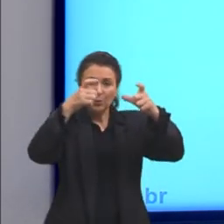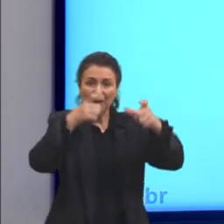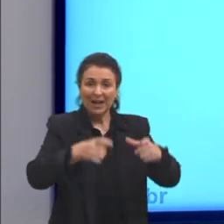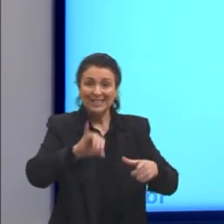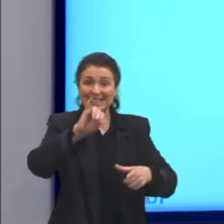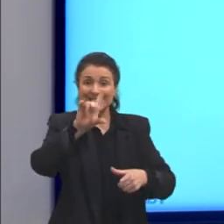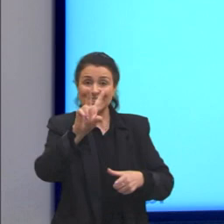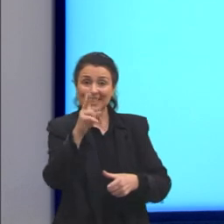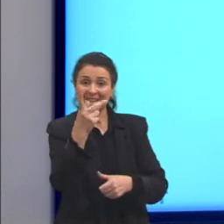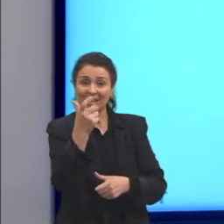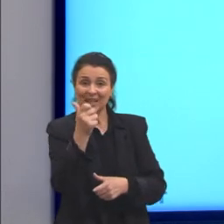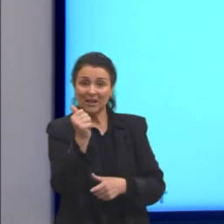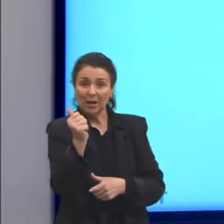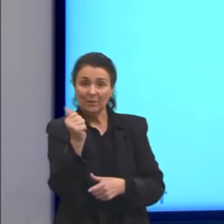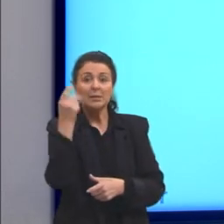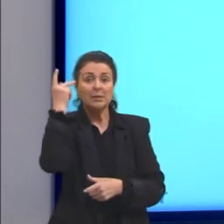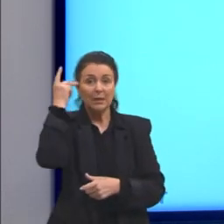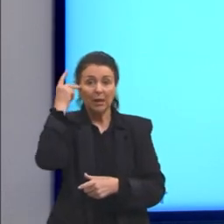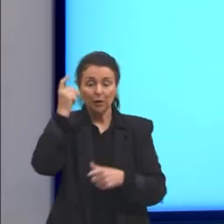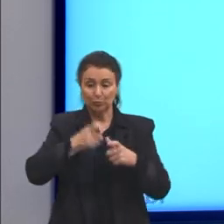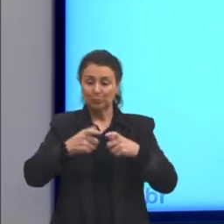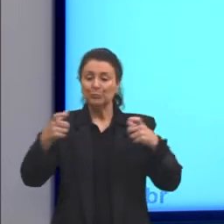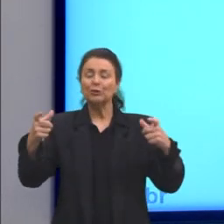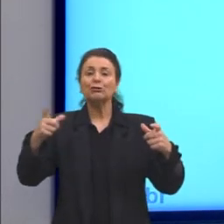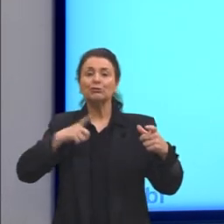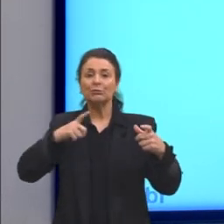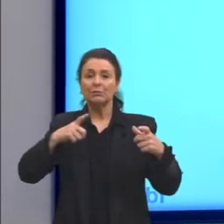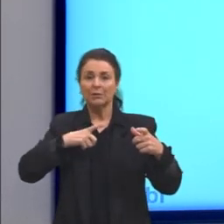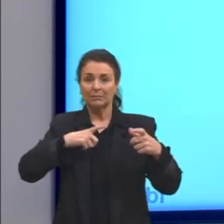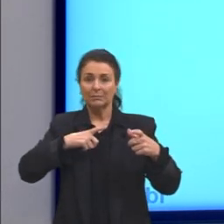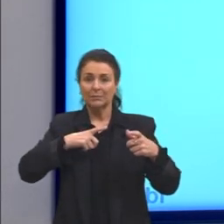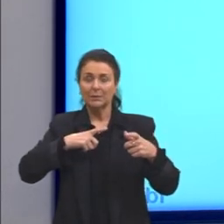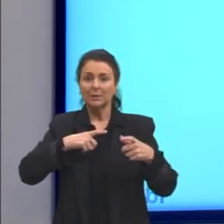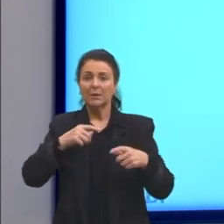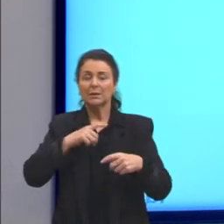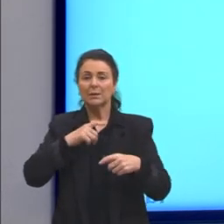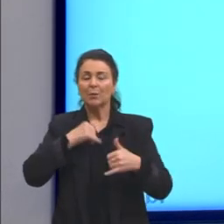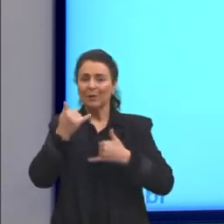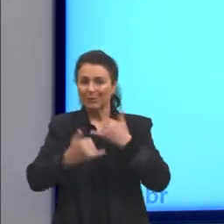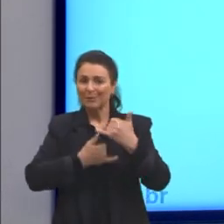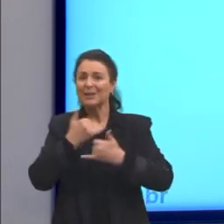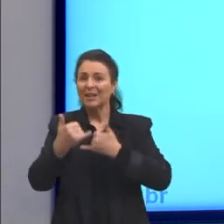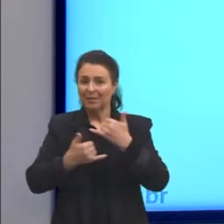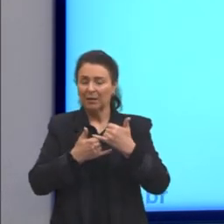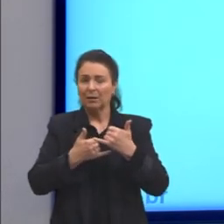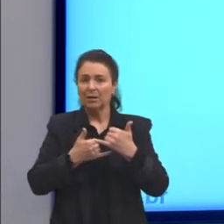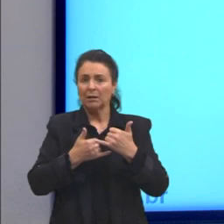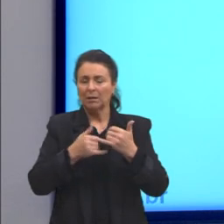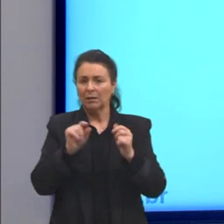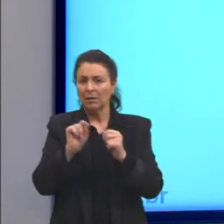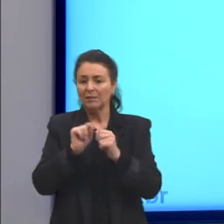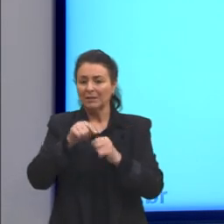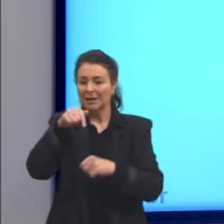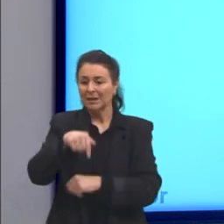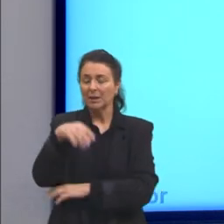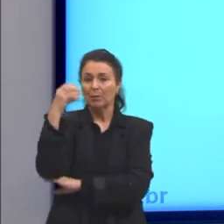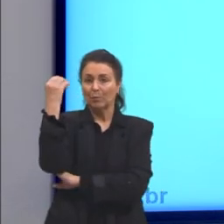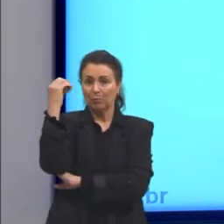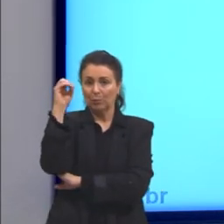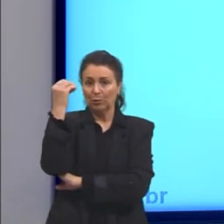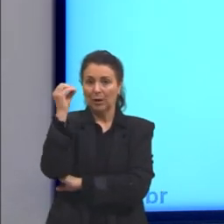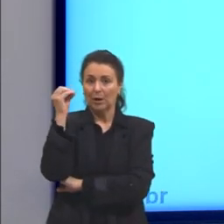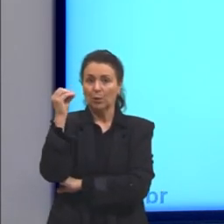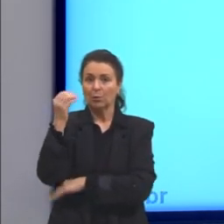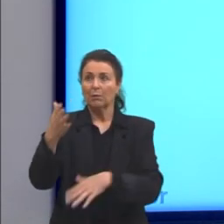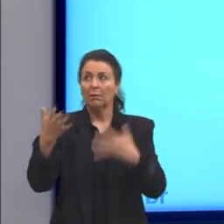bem urbanizadas. Então, em cidades grandes, não é à toa que tem aquela brincadeira que a gente faz, que aqui em Porto Alegre, quando é